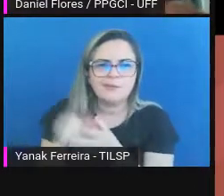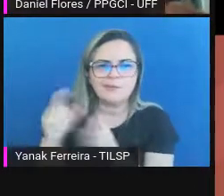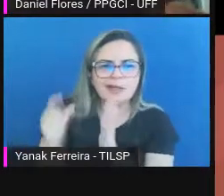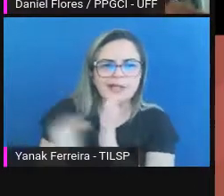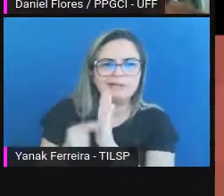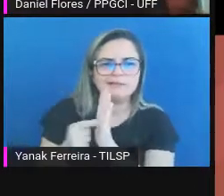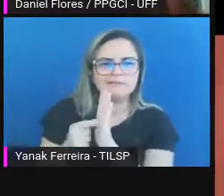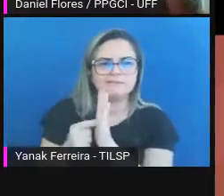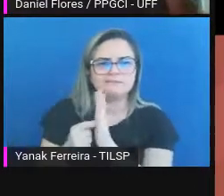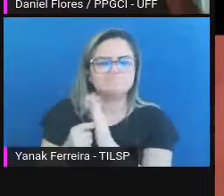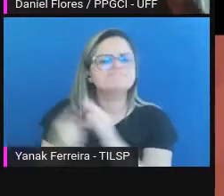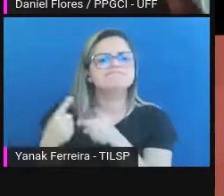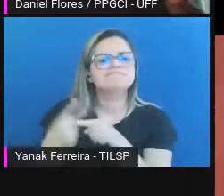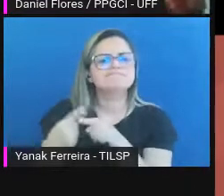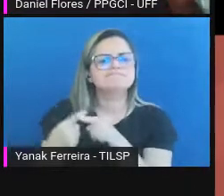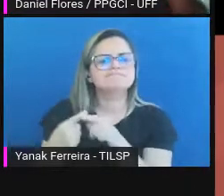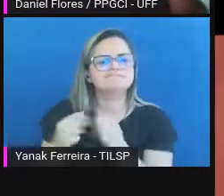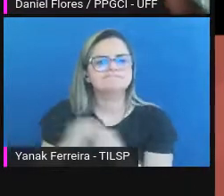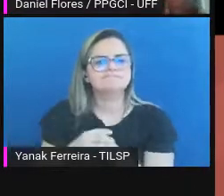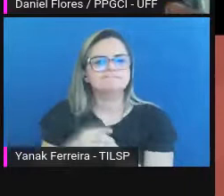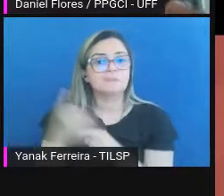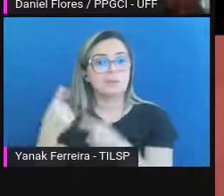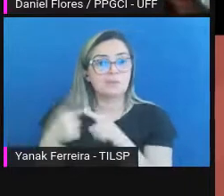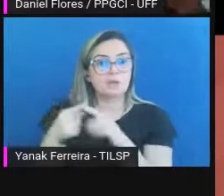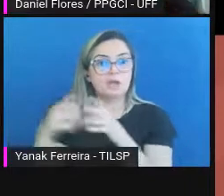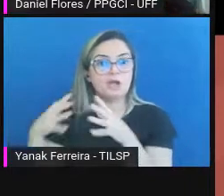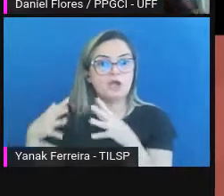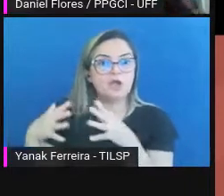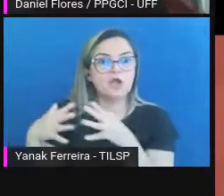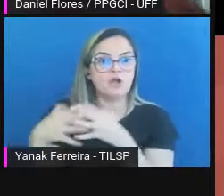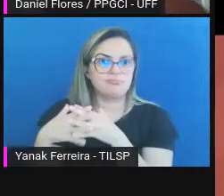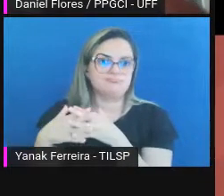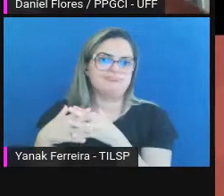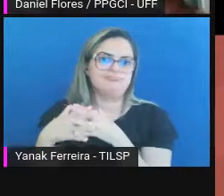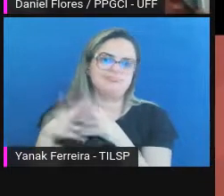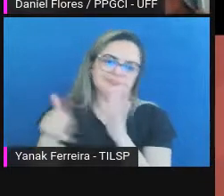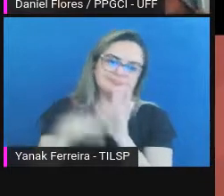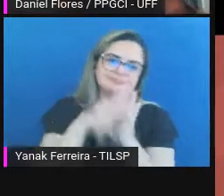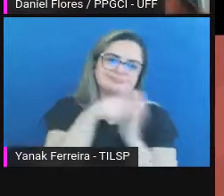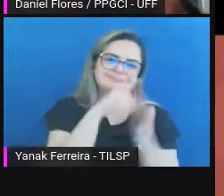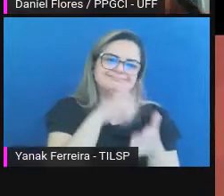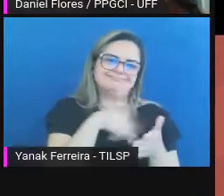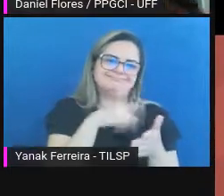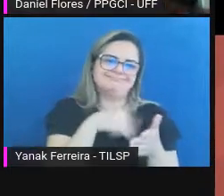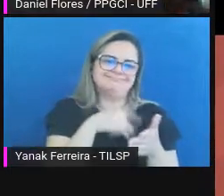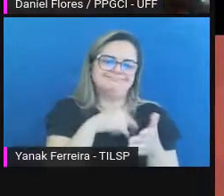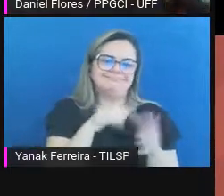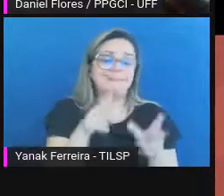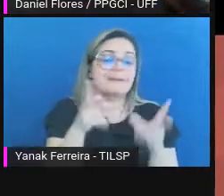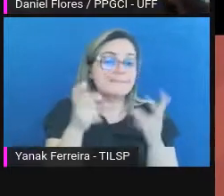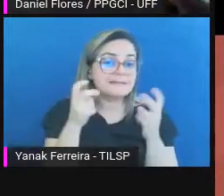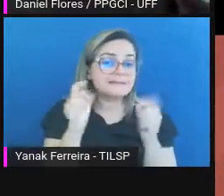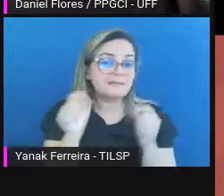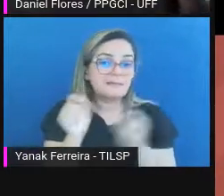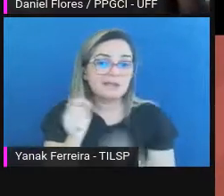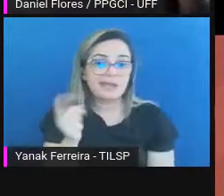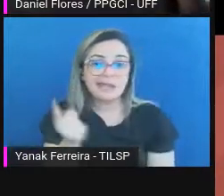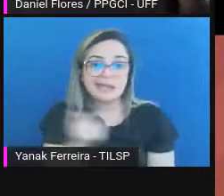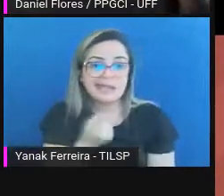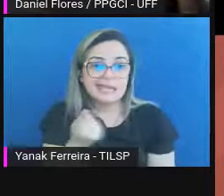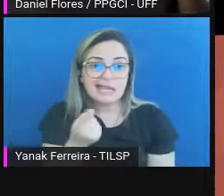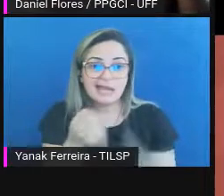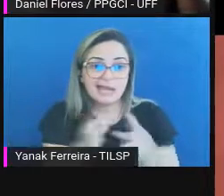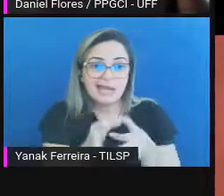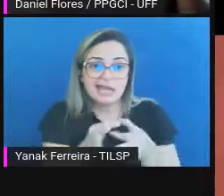Por quê? Pela complexidade, especificidade do documento arquivístico. Mas vejam, ele não se descola da